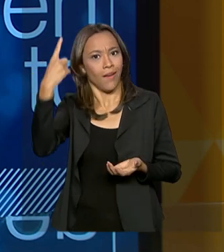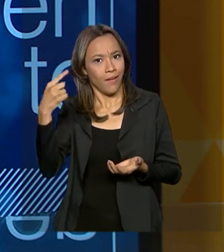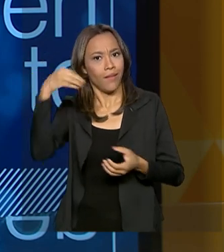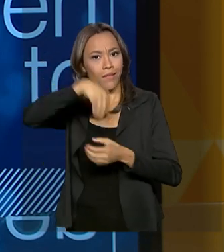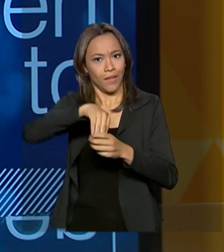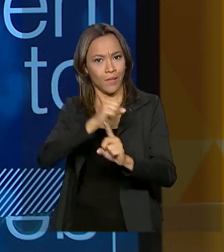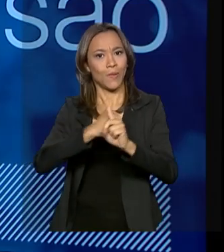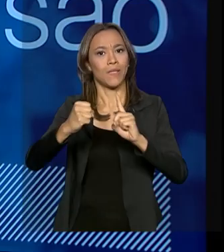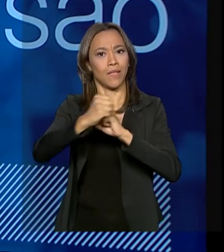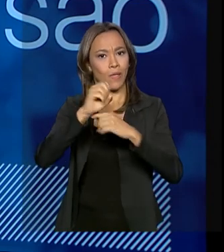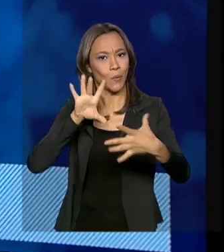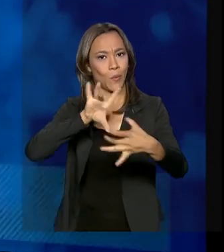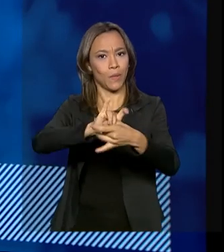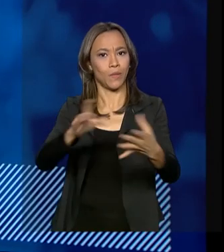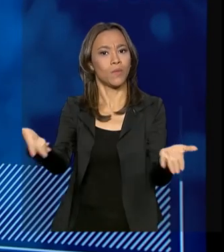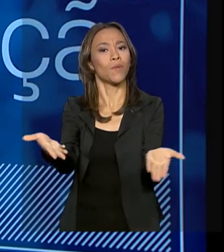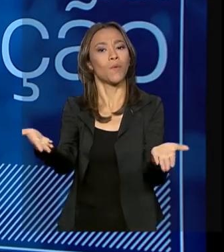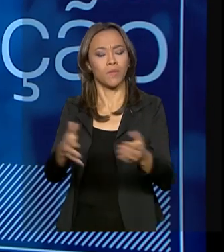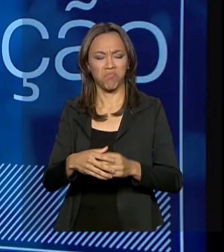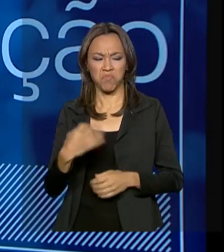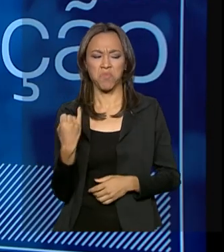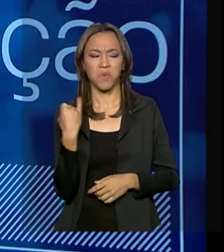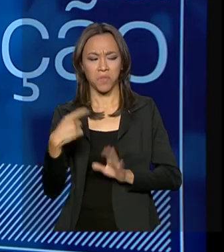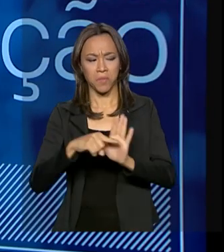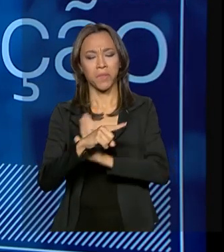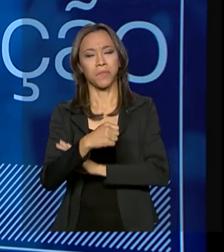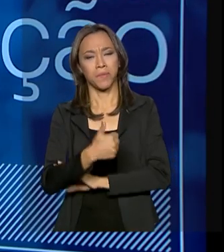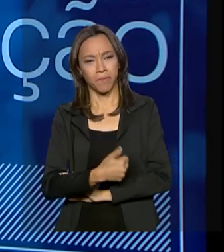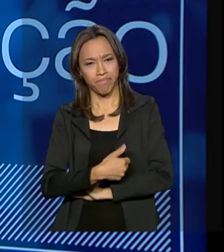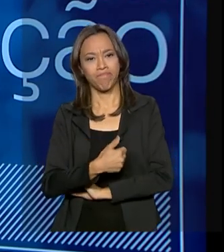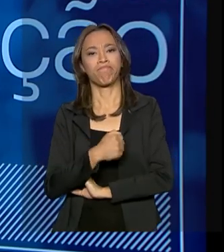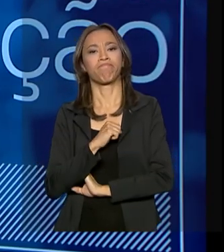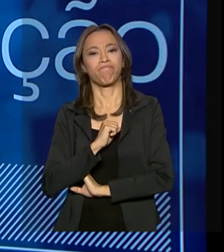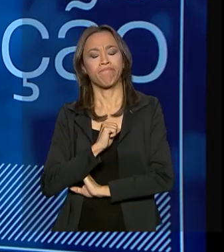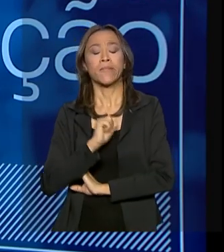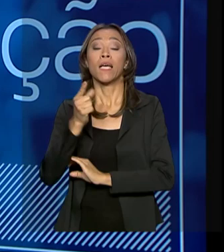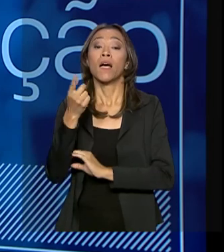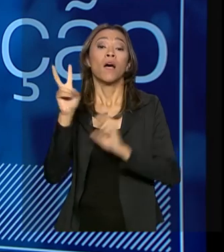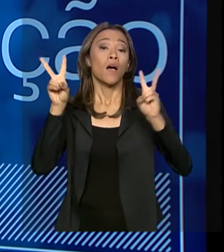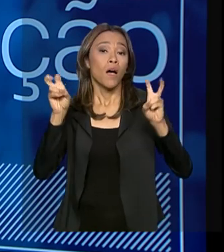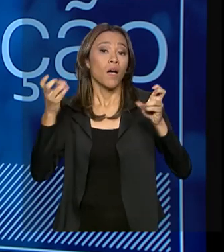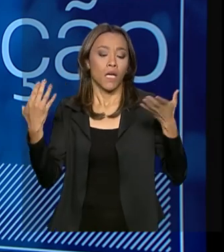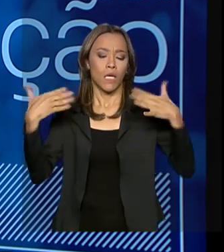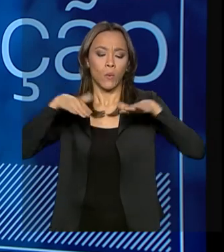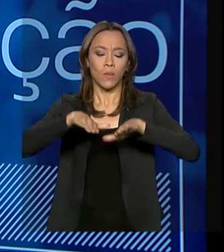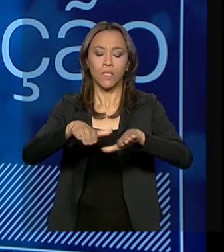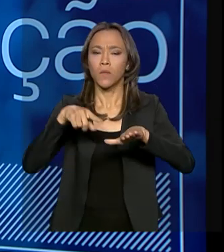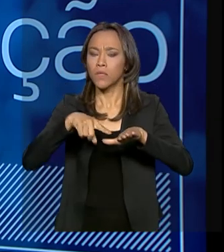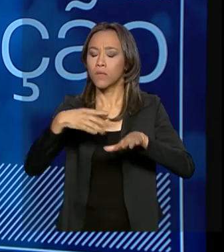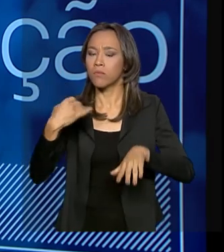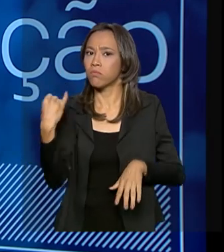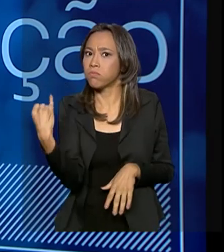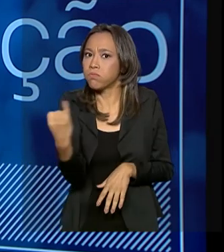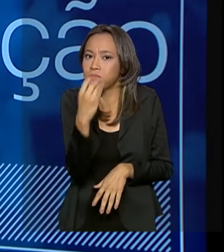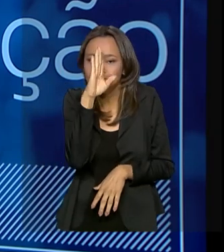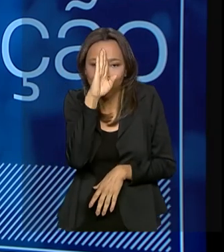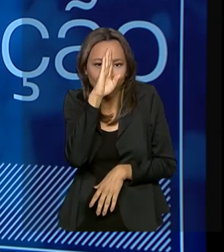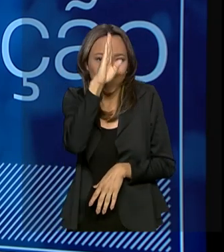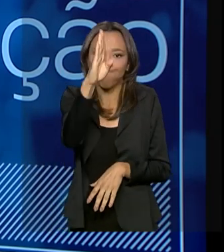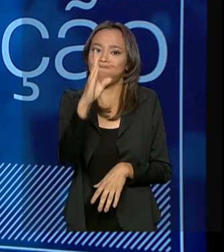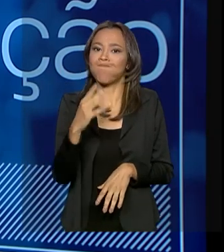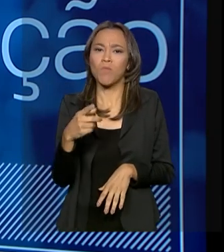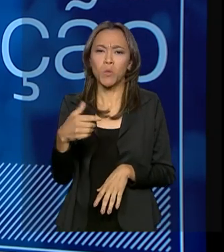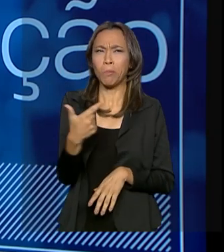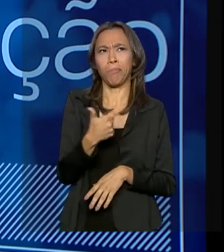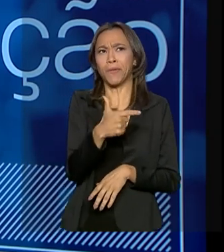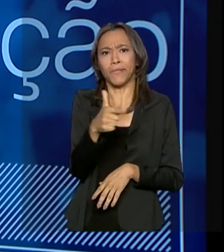sociedade atual? Muito importante a sua pergunta. A questão da inclusão, ela é fundamental. Você não pode ter